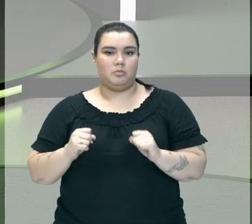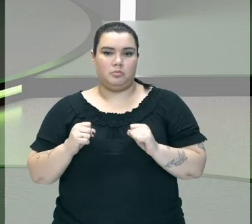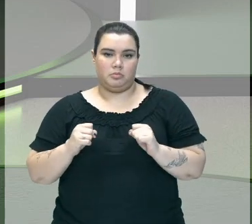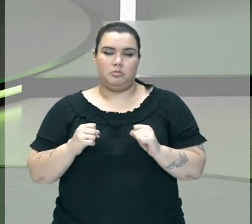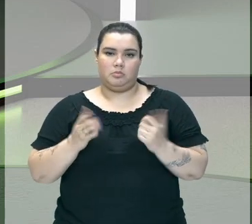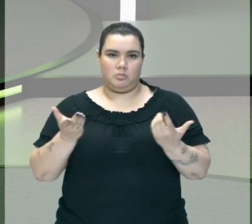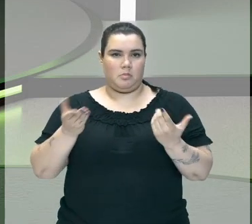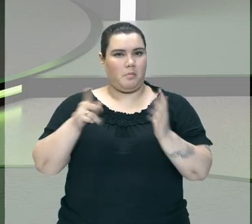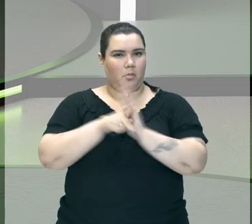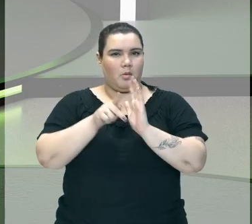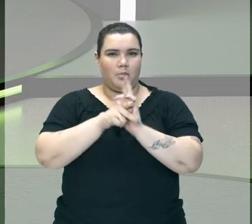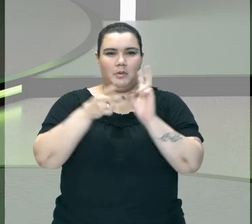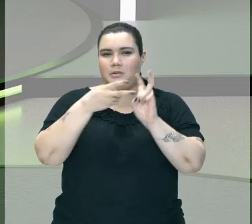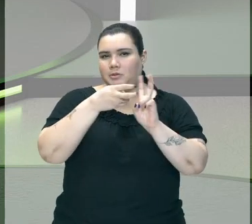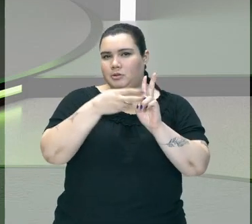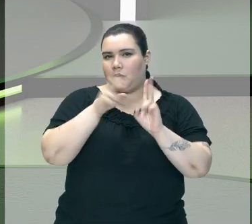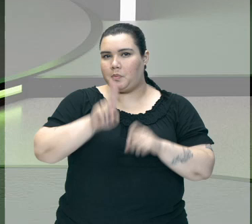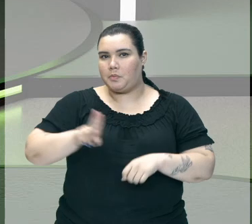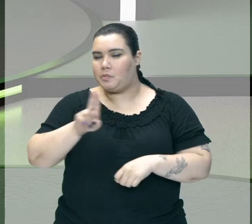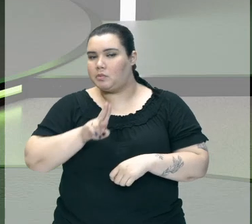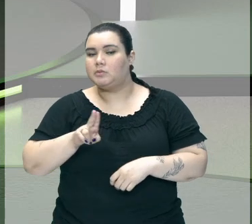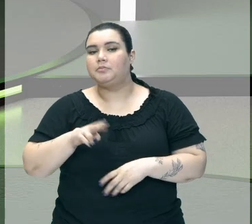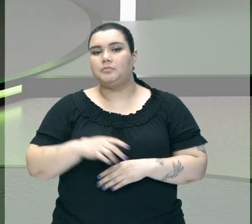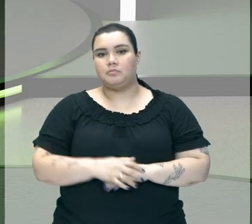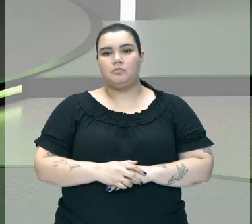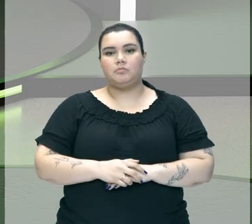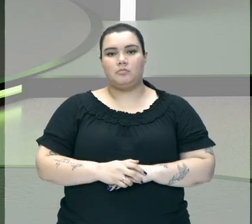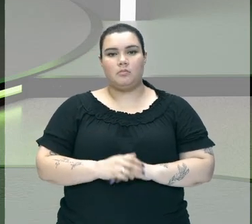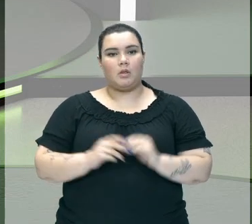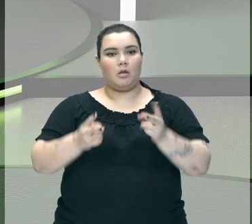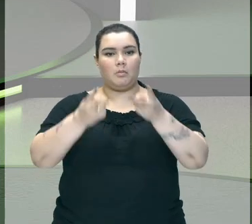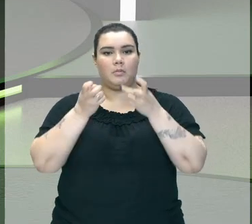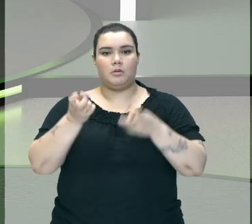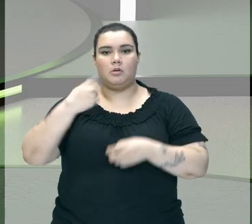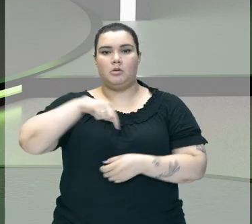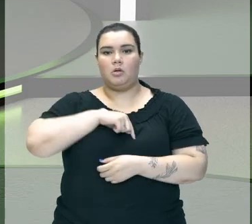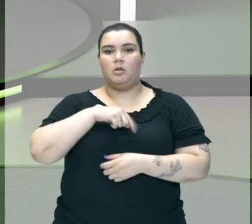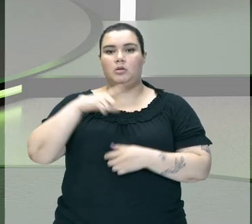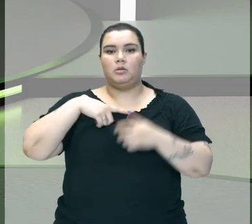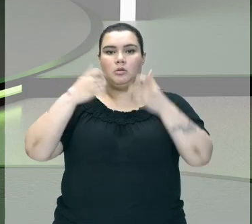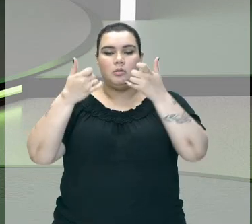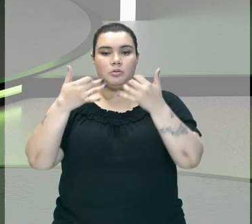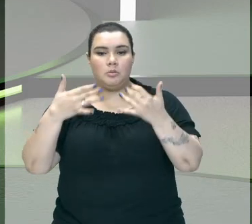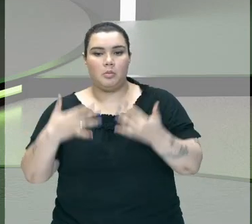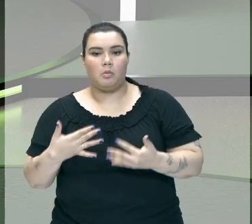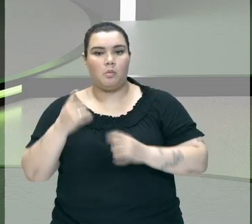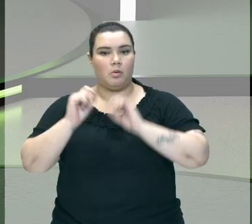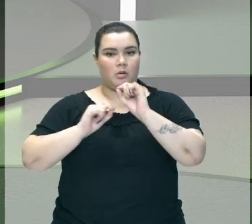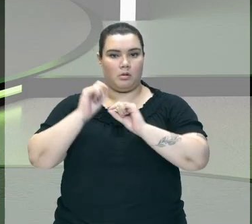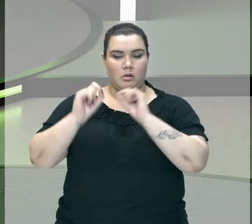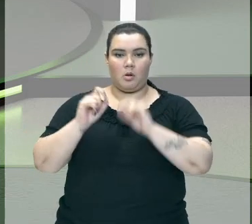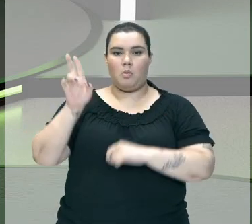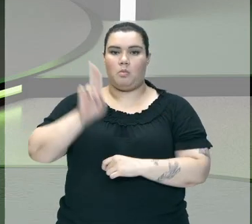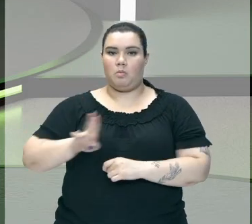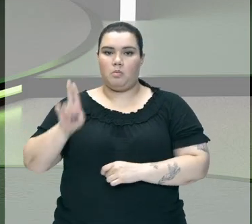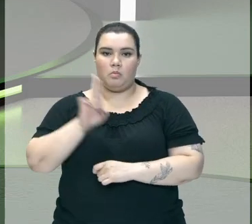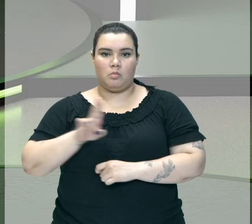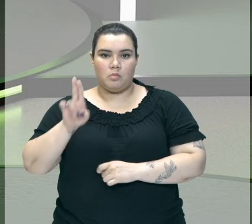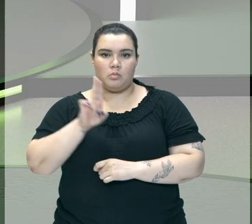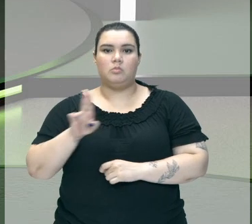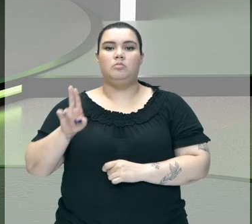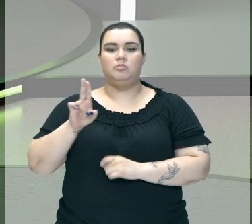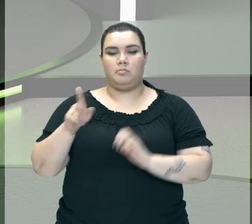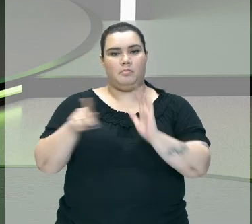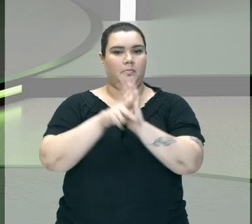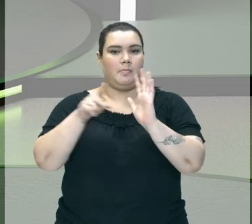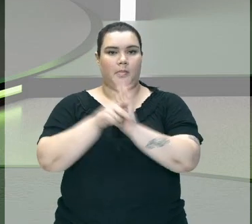Formas de a gente Estar utilizando isso E note Que nós estamos falando De matérias-primas Que são utilizadas A partir da natureza